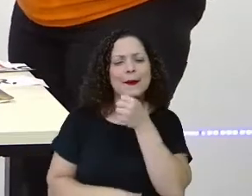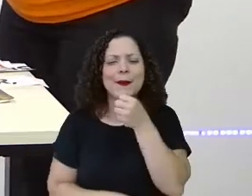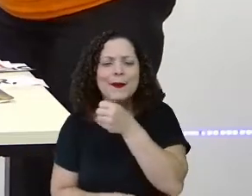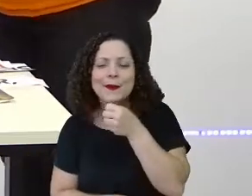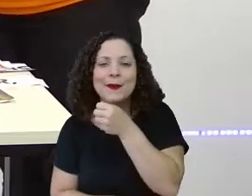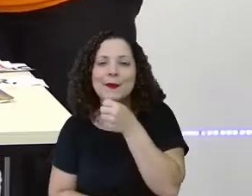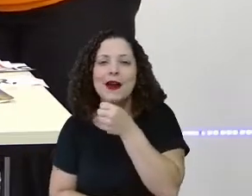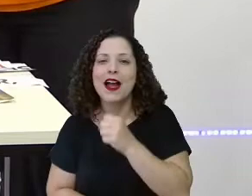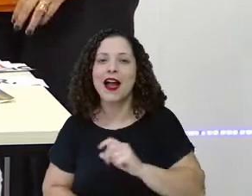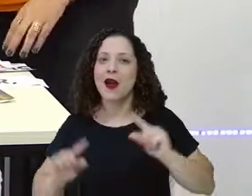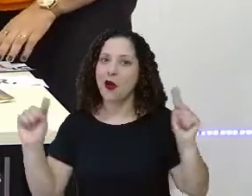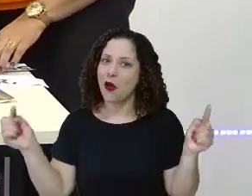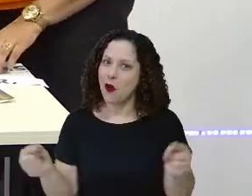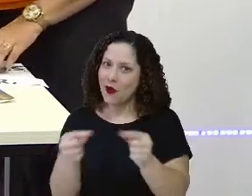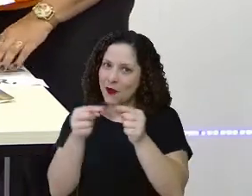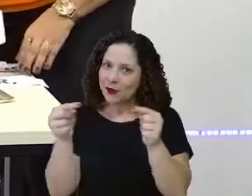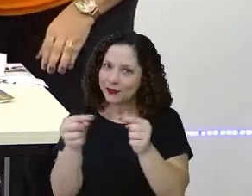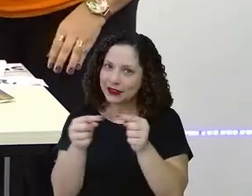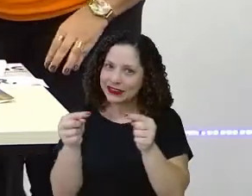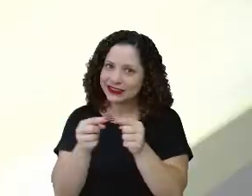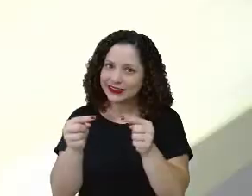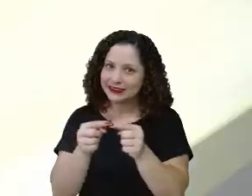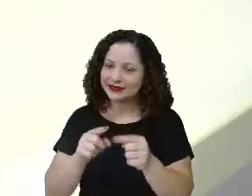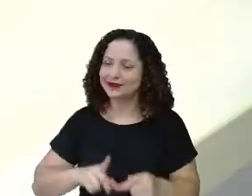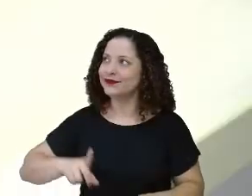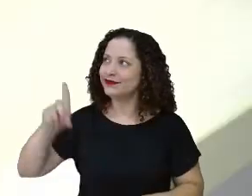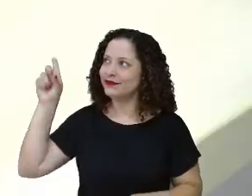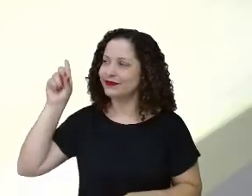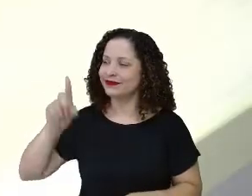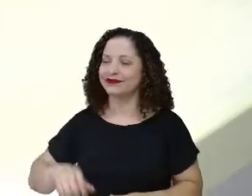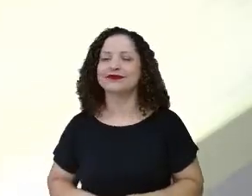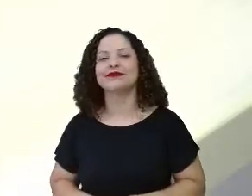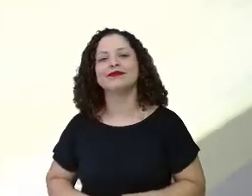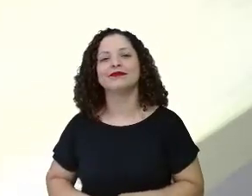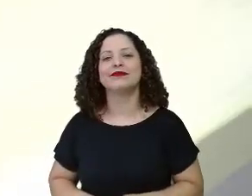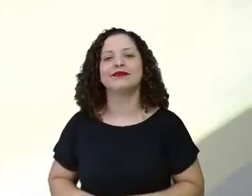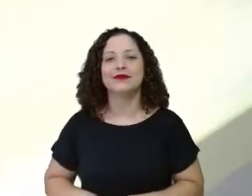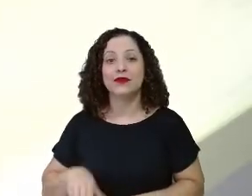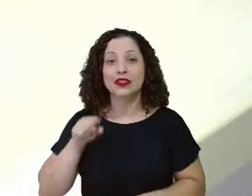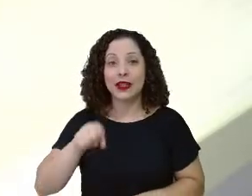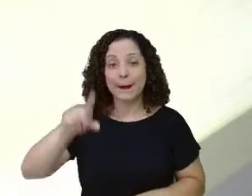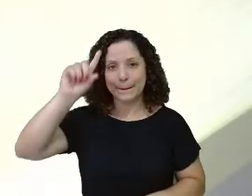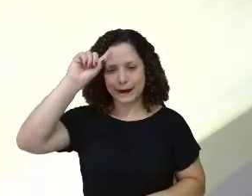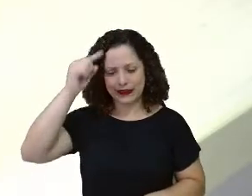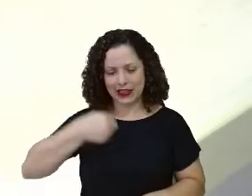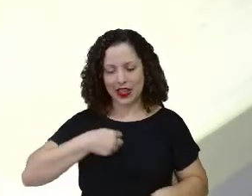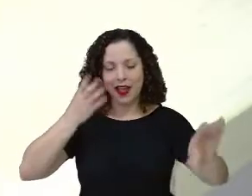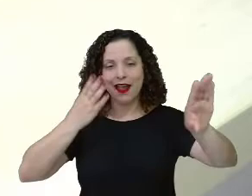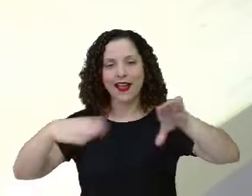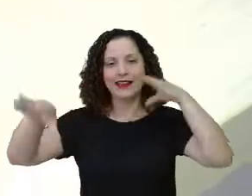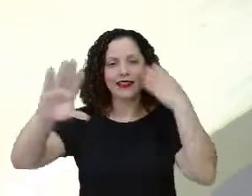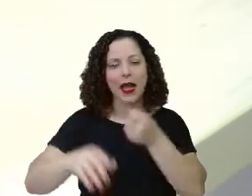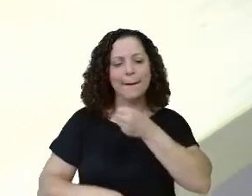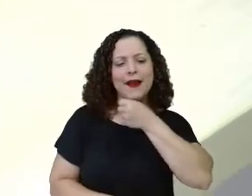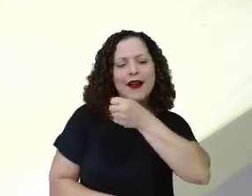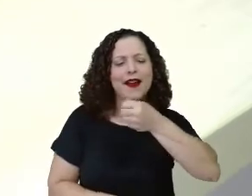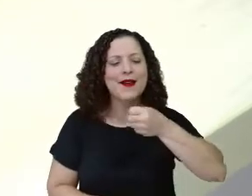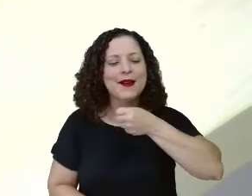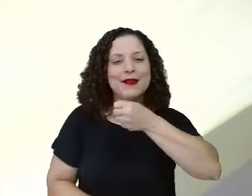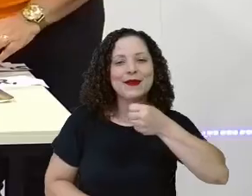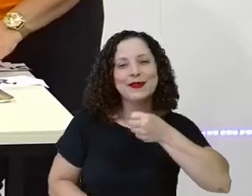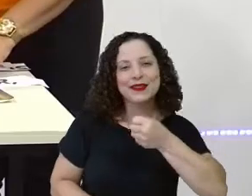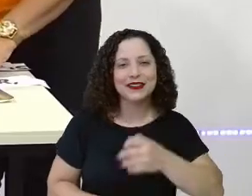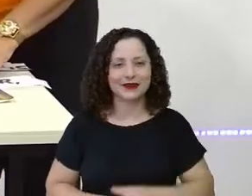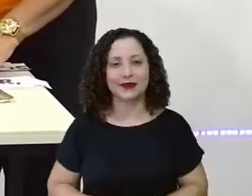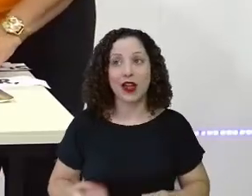Então, Cantar! Muito bem! Olha aí, ó! Você me mandou cantar! Não foi isso? Vamos fazer a outra?